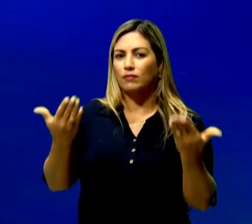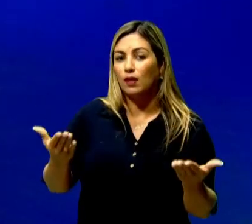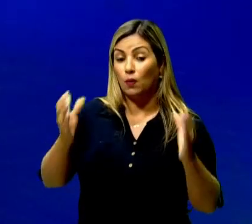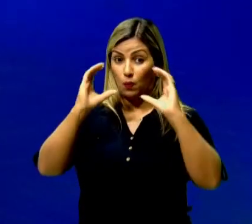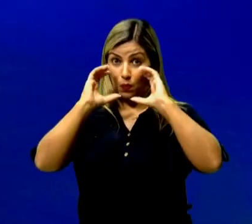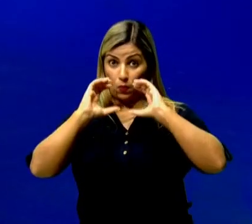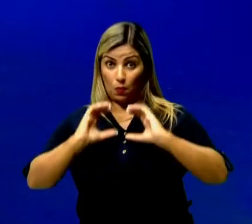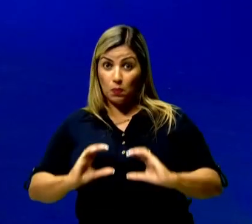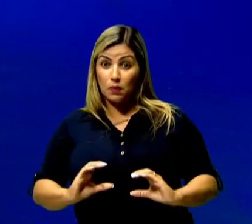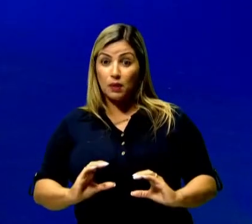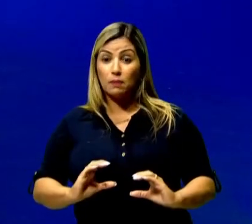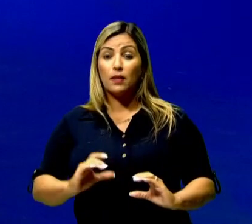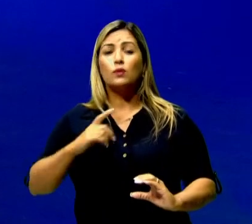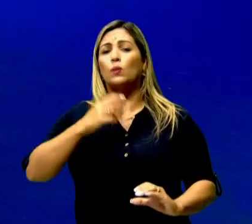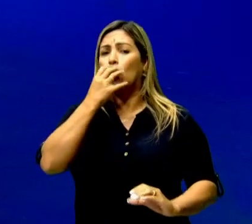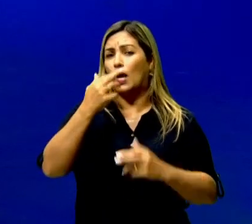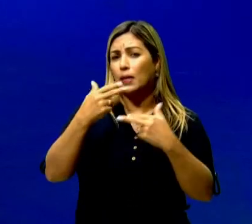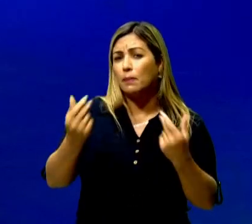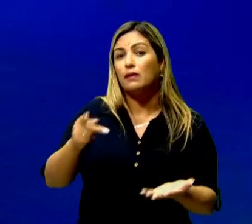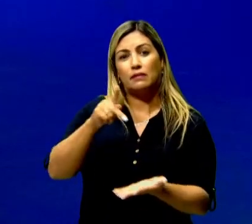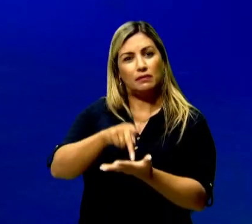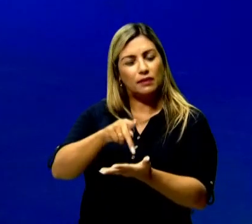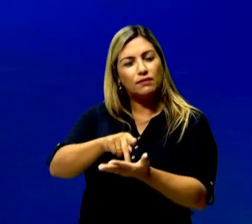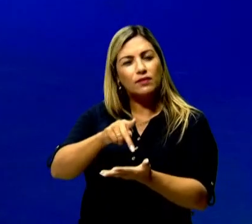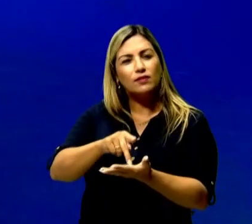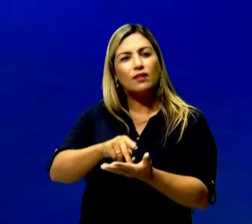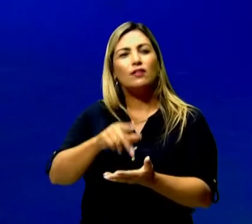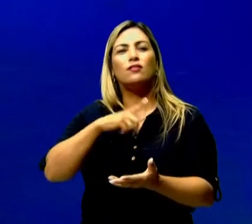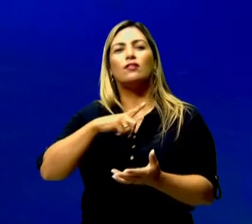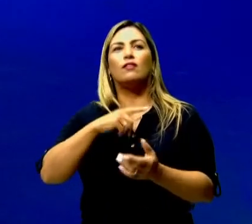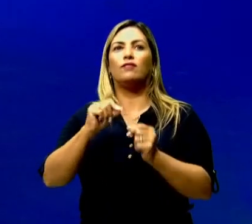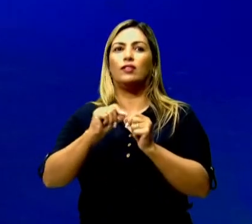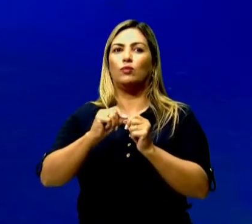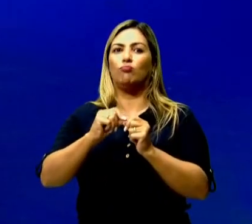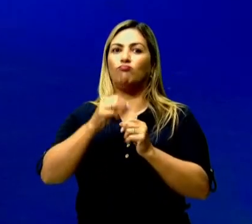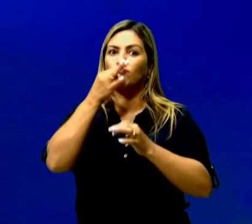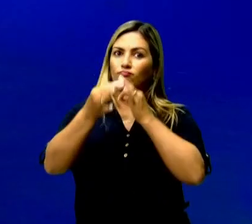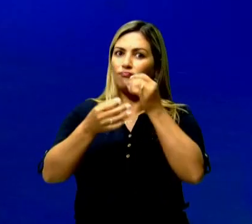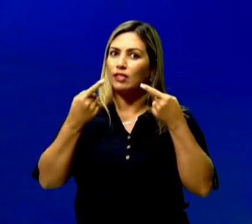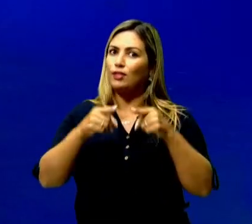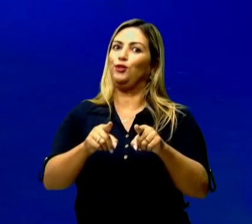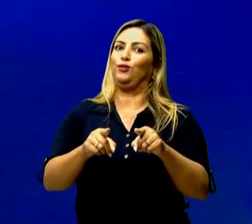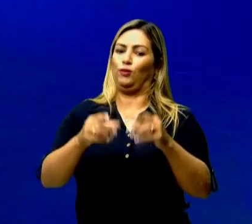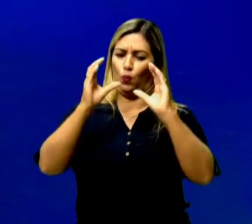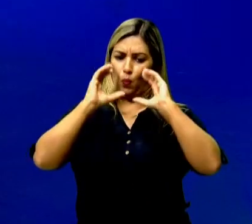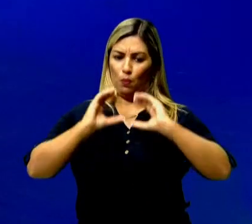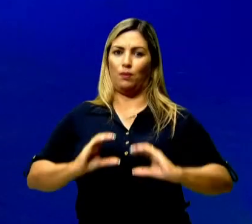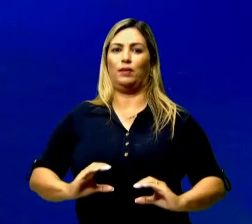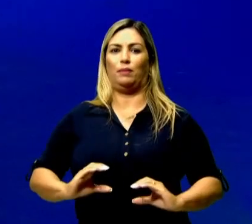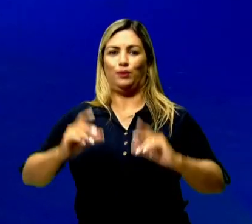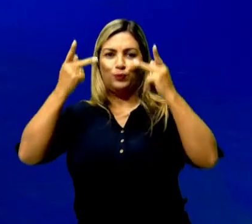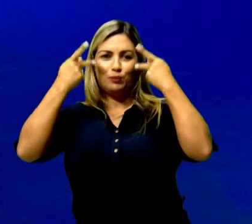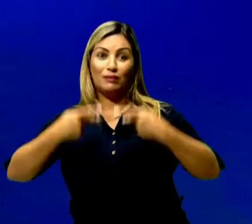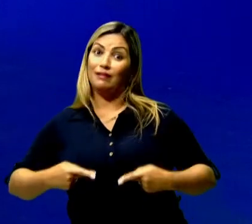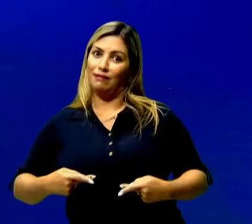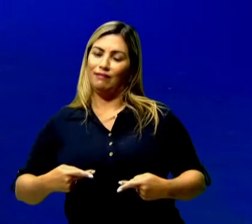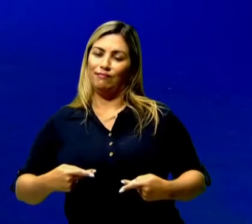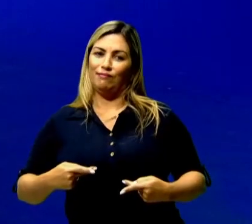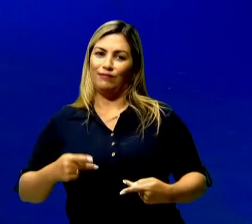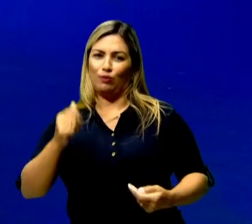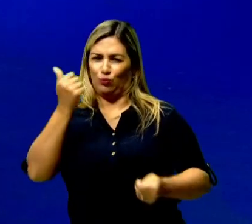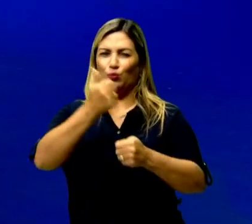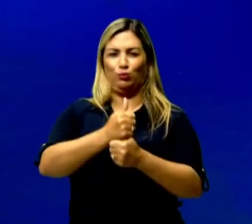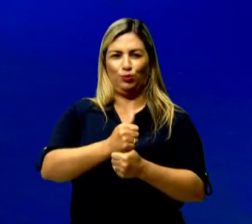comportamento ali dos animais, na verdade, ela está fazendo uma crítica ao comportamento humano da gente enquanto